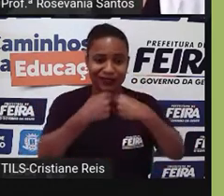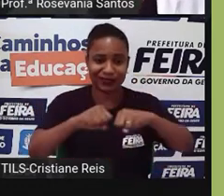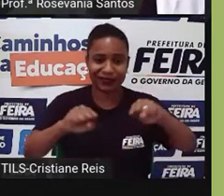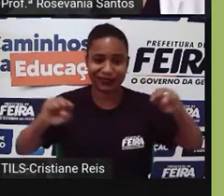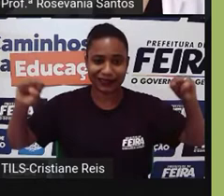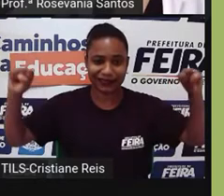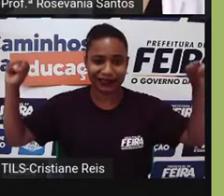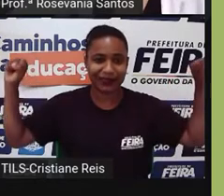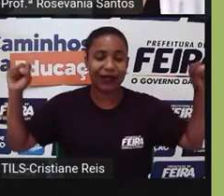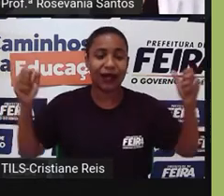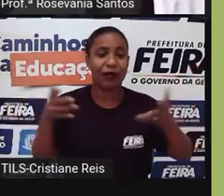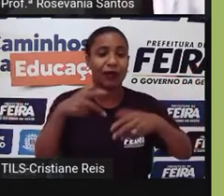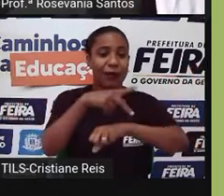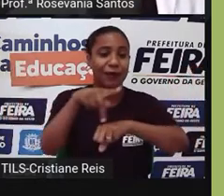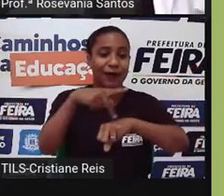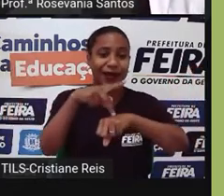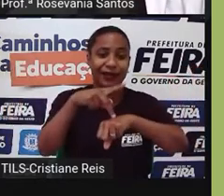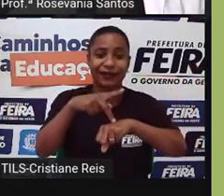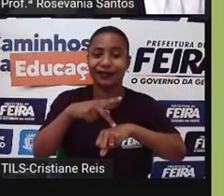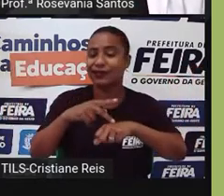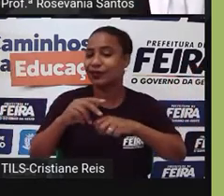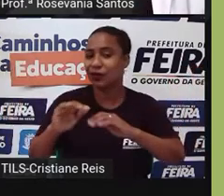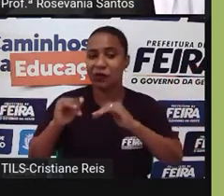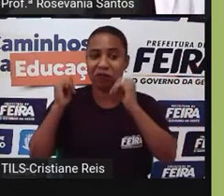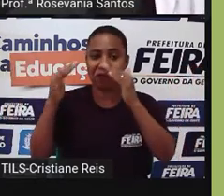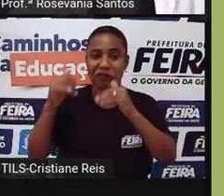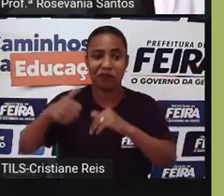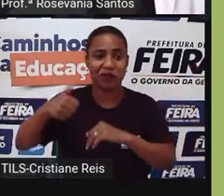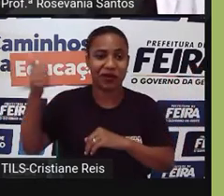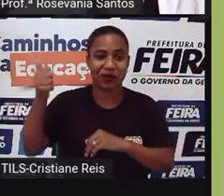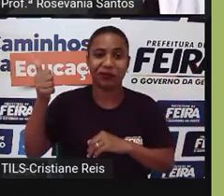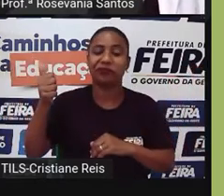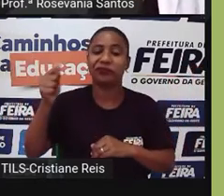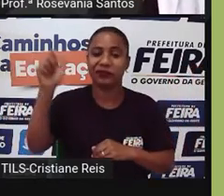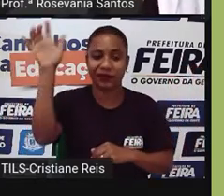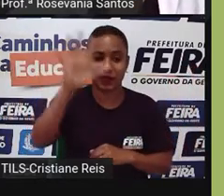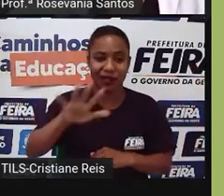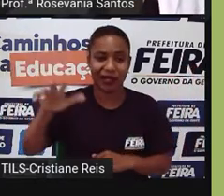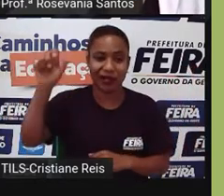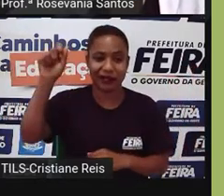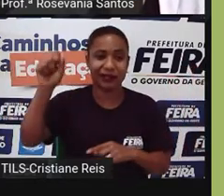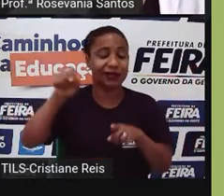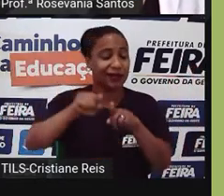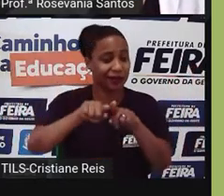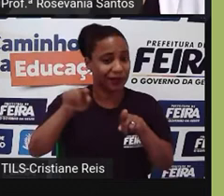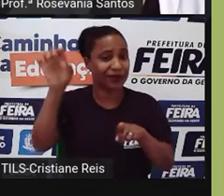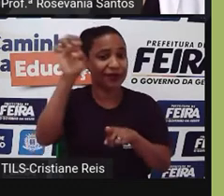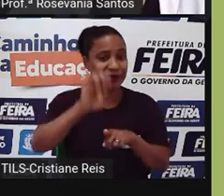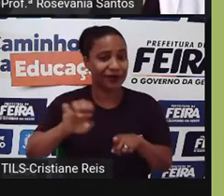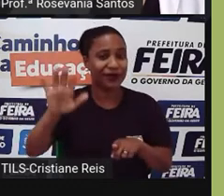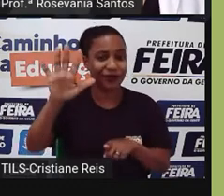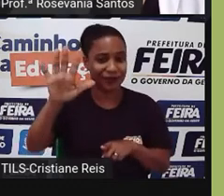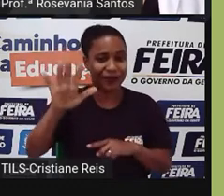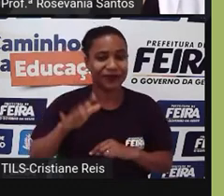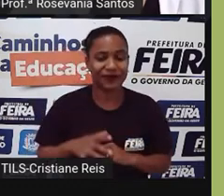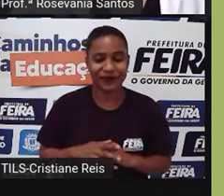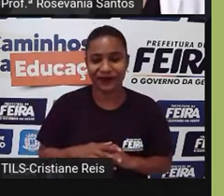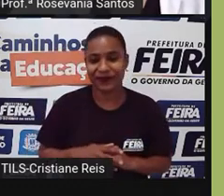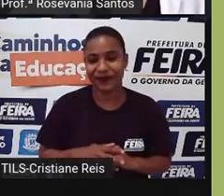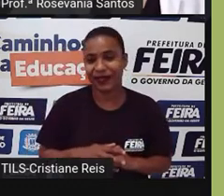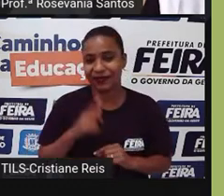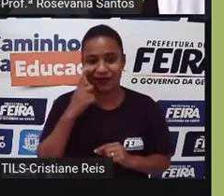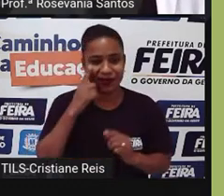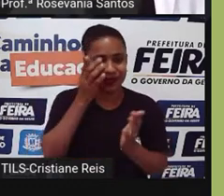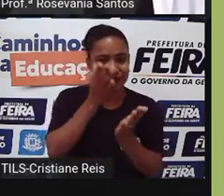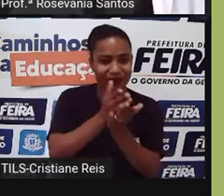né, de maior país do mundo, maior também país da Ásia. Só pra gente entender, ele tá dividido, né, em três